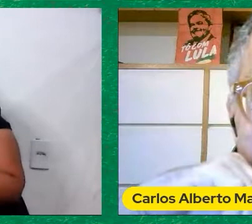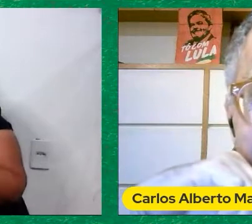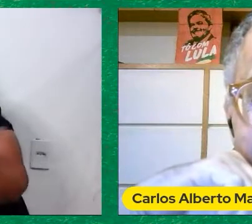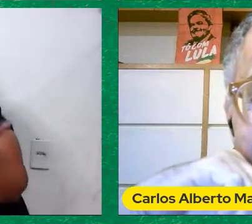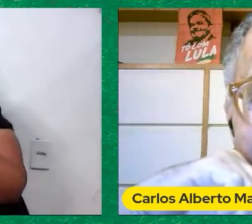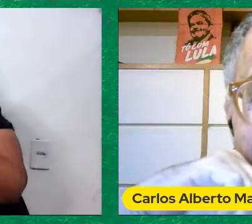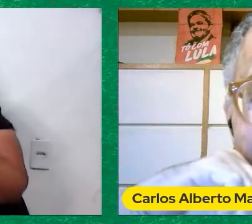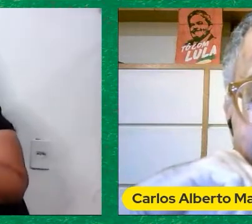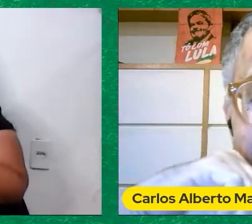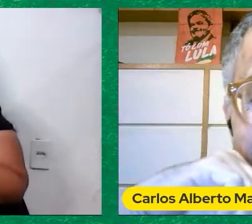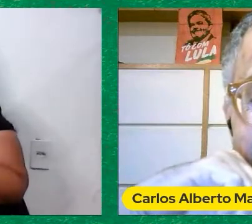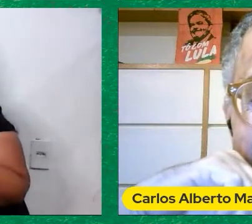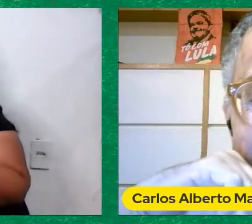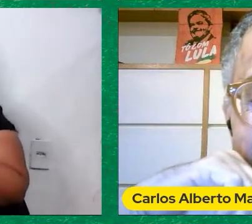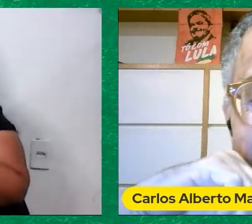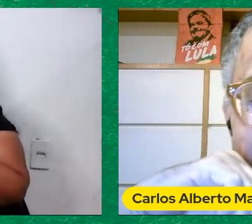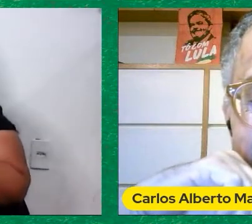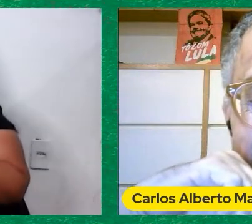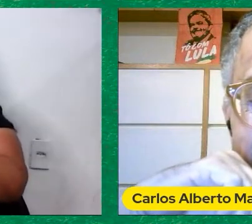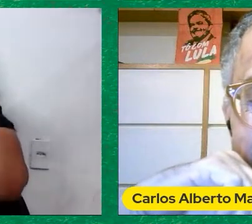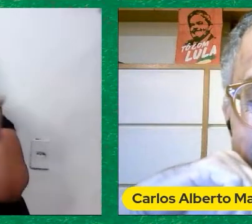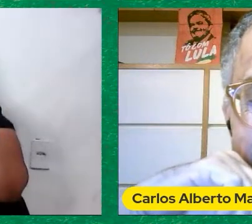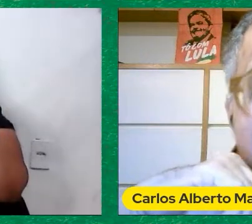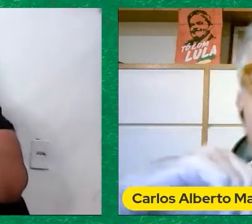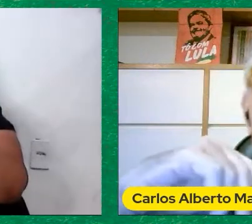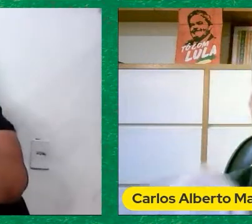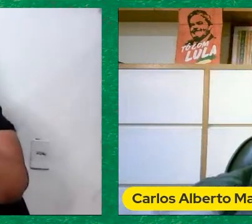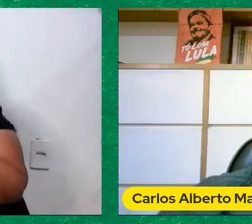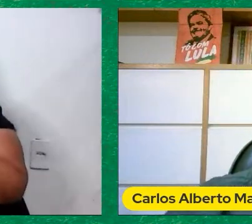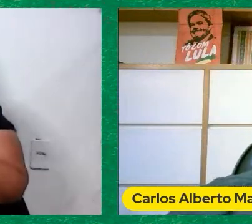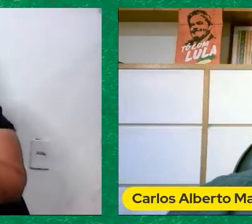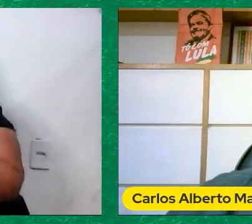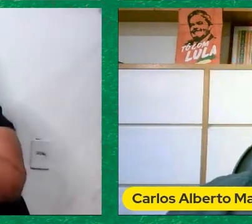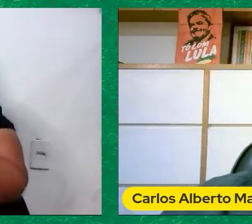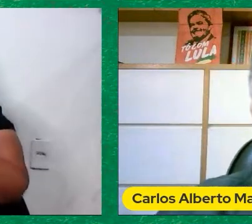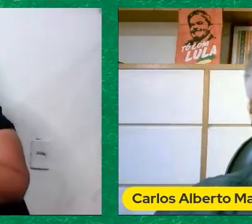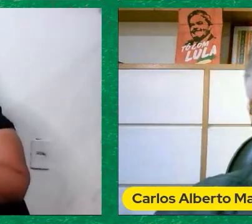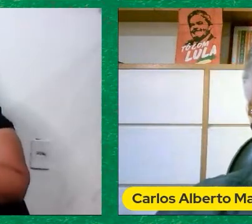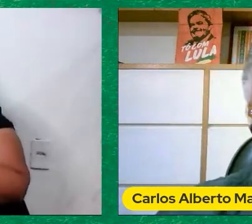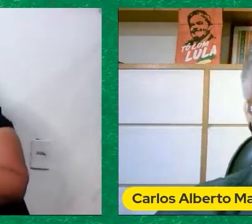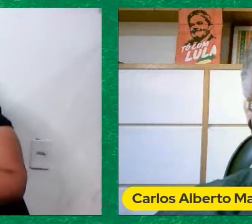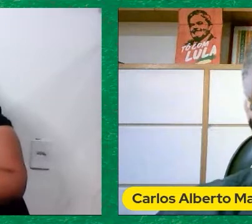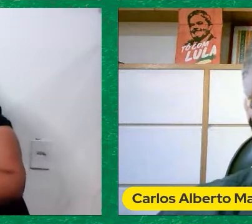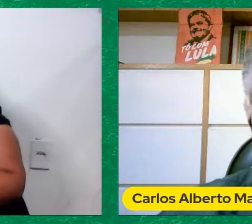filmes Vou acabar Me apaixonando Por futebol Quem sabe Até jogando Não Acho que não